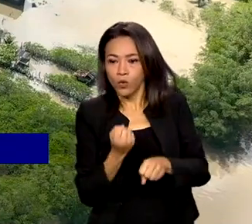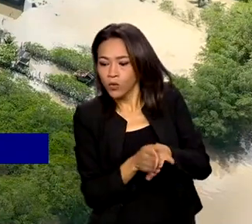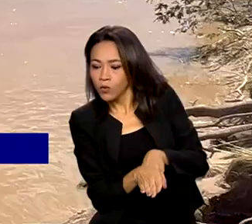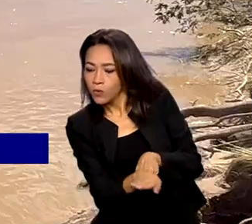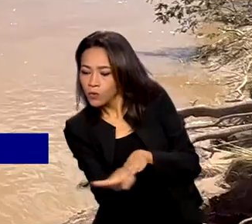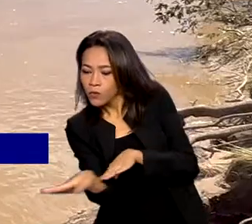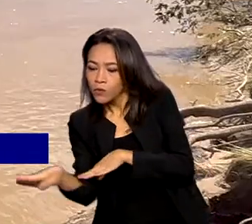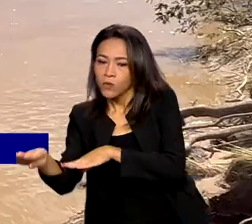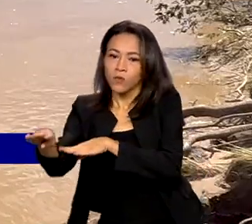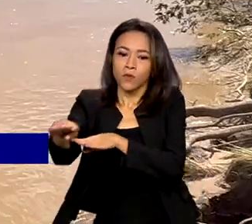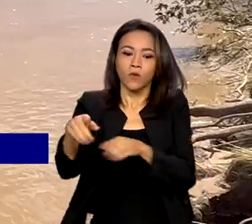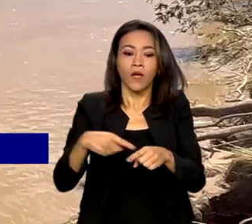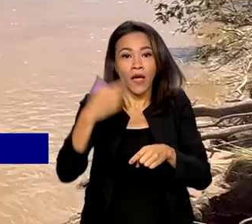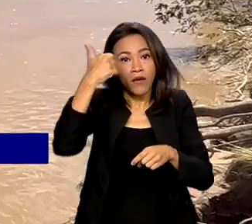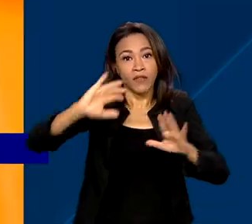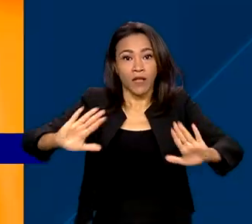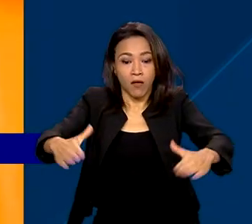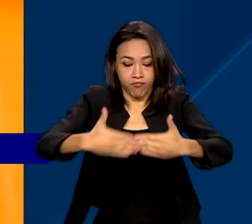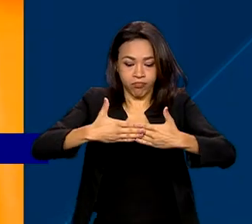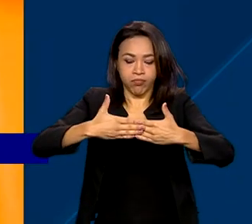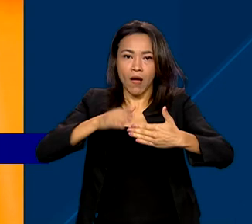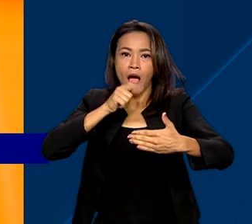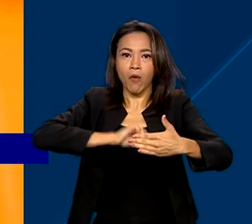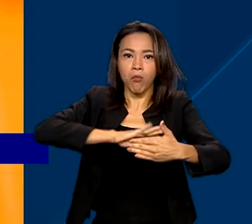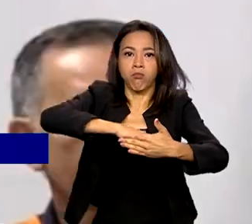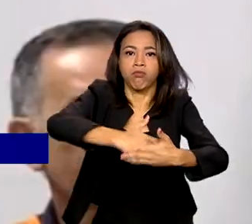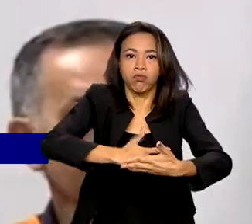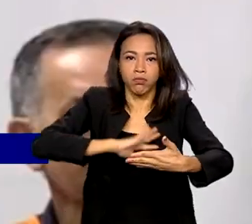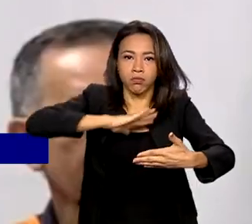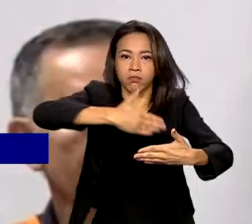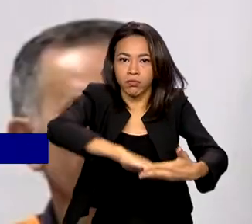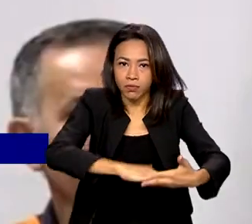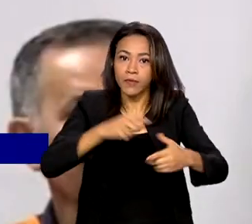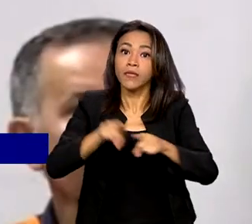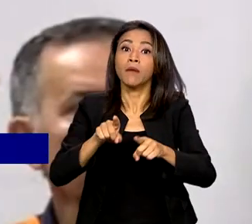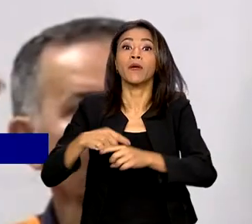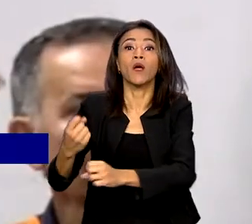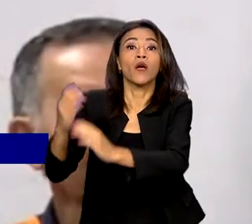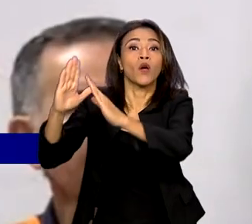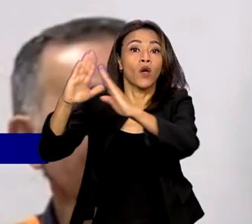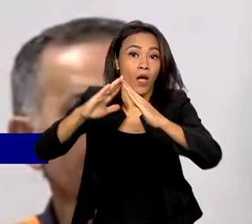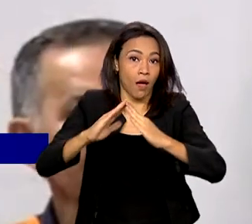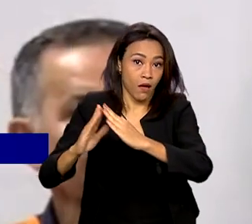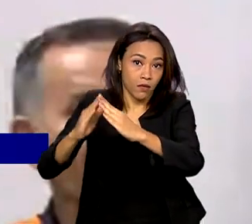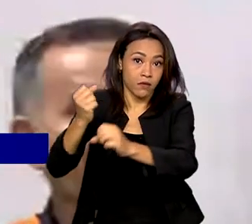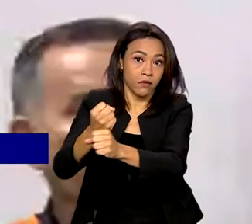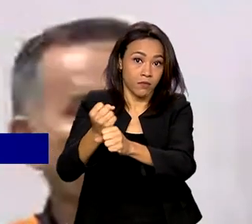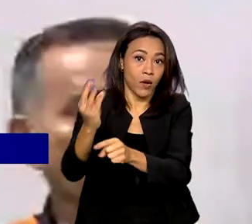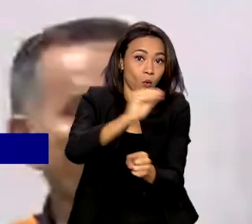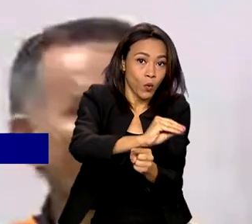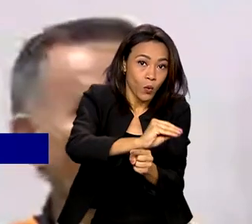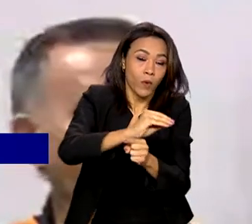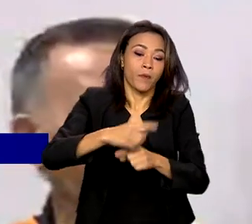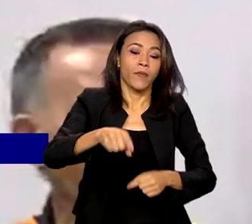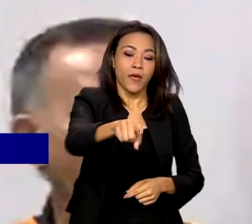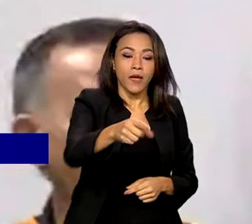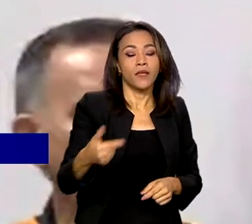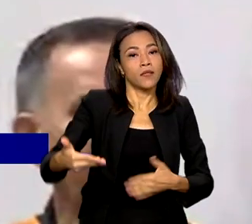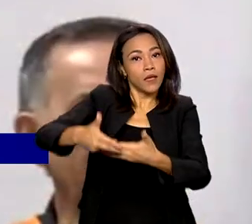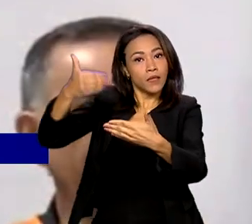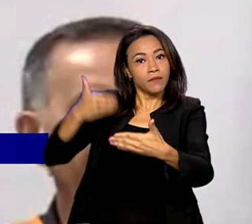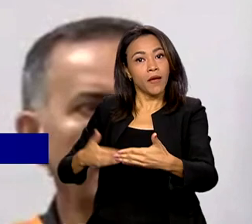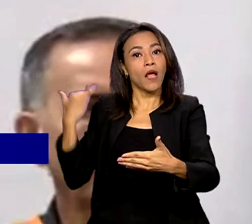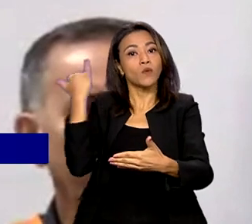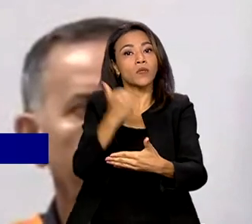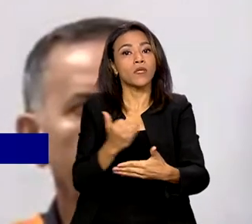contenções de deslizamentos e criação de abrigos. Em conversa com a imprensa, os ministros anunciaram antecipação do